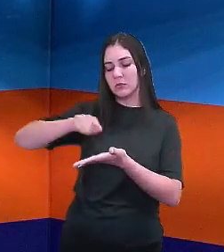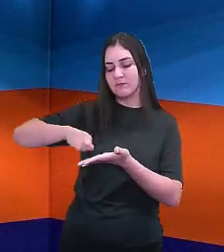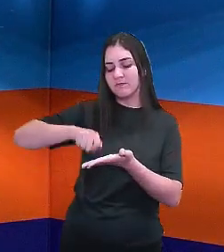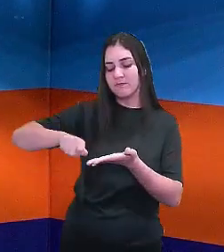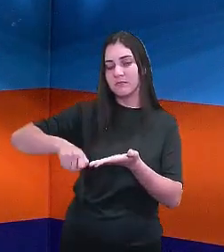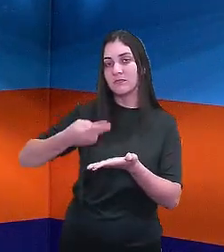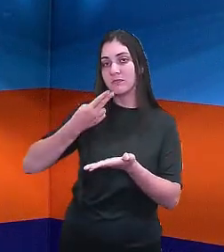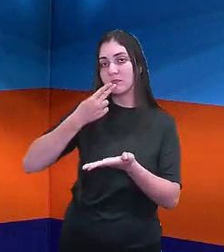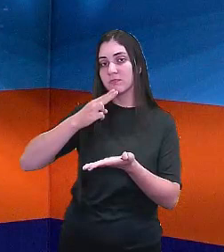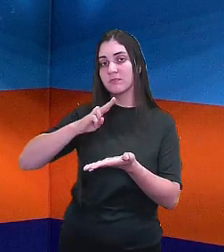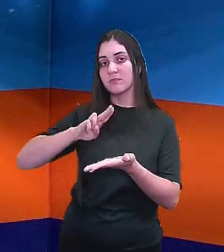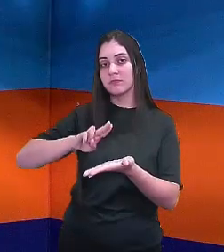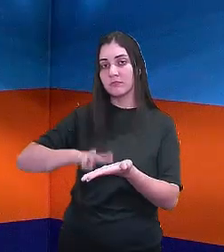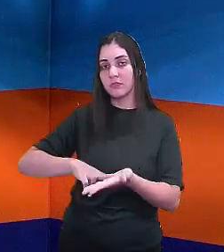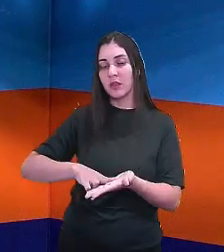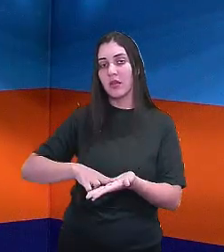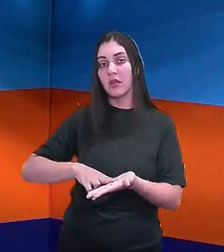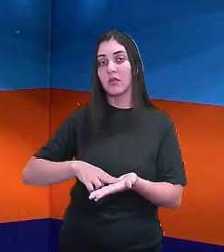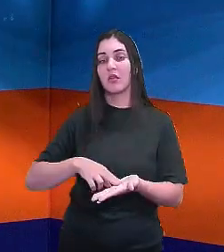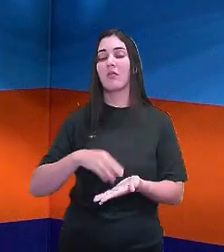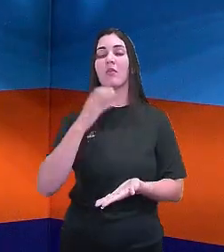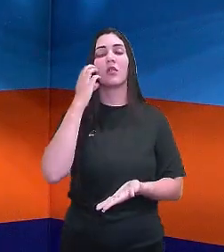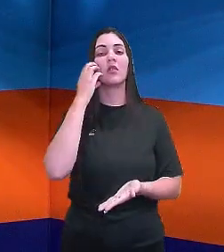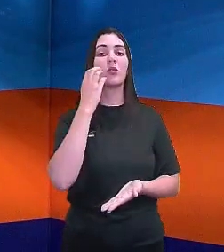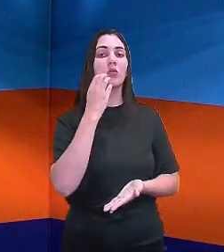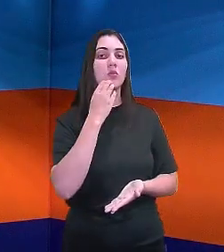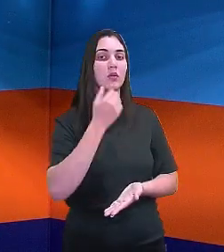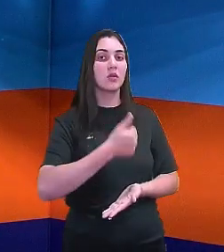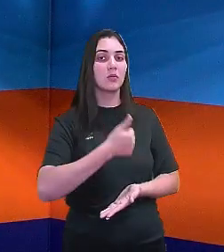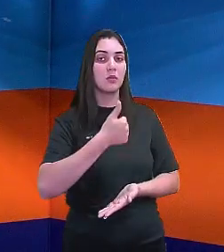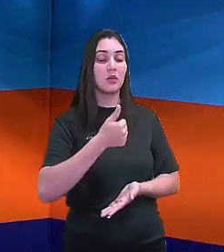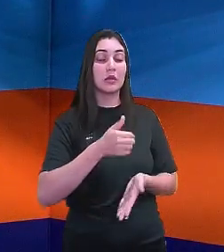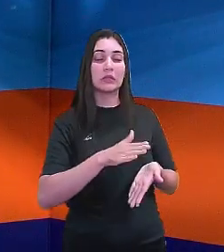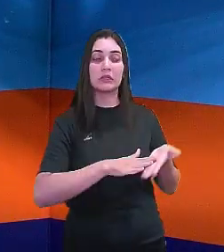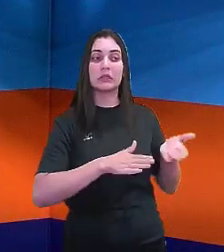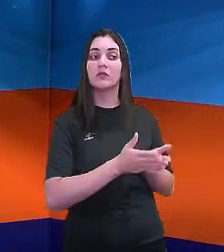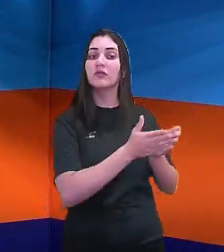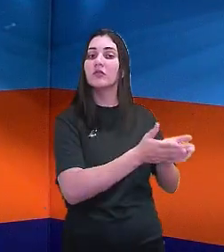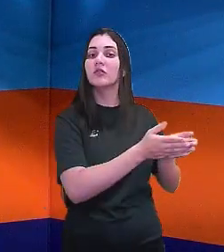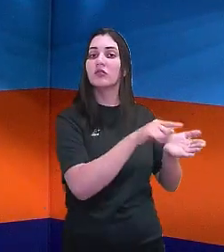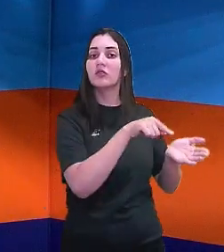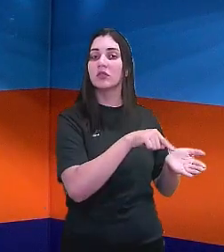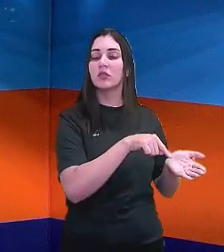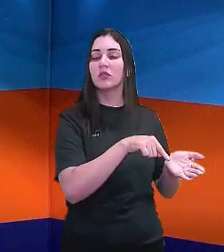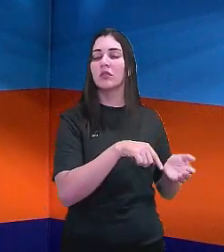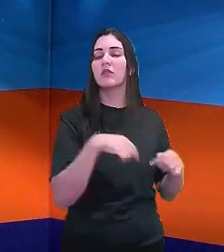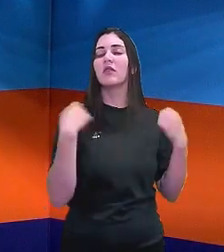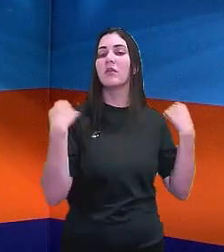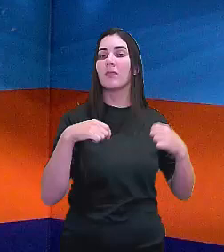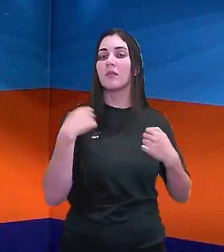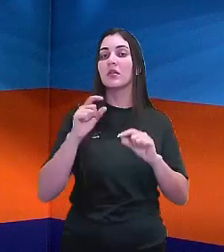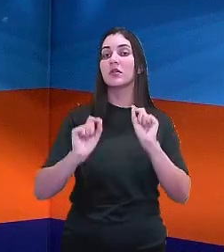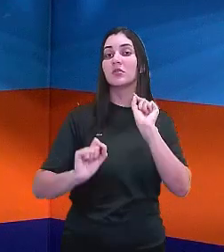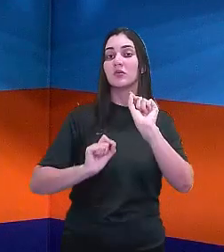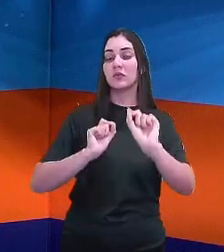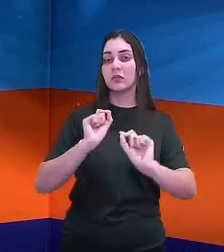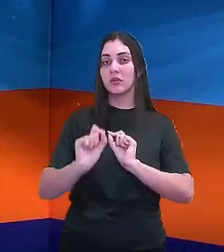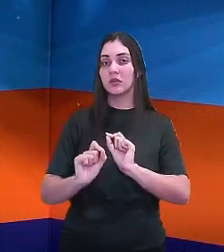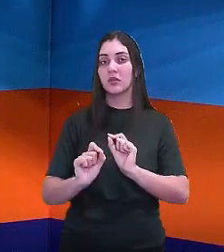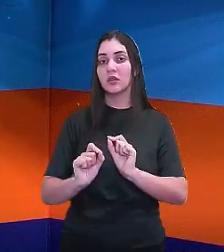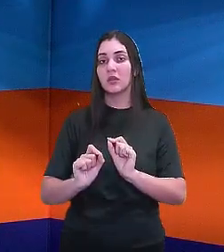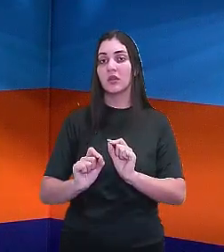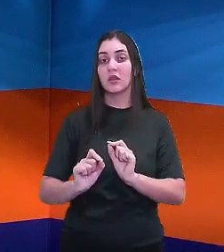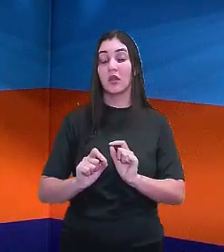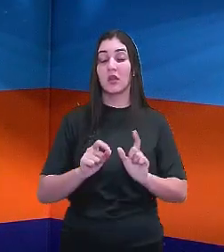para o príncipe que encontra-se em viagem, ele foi necessário para que a